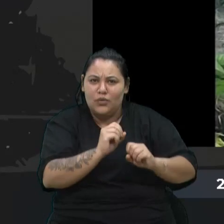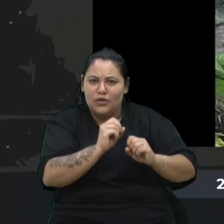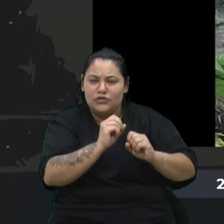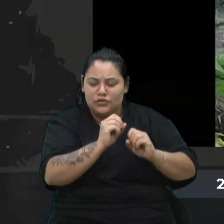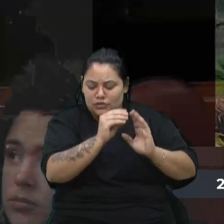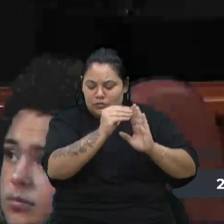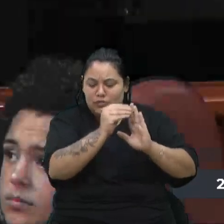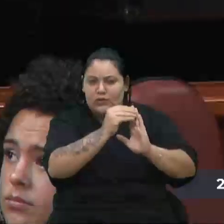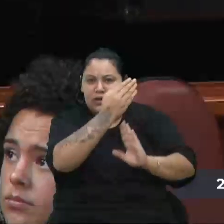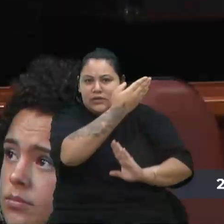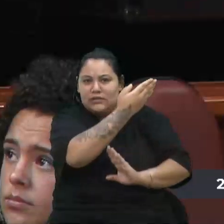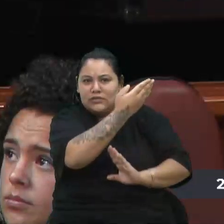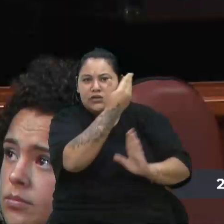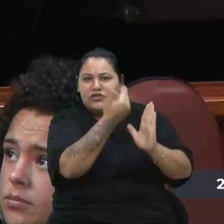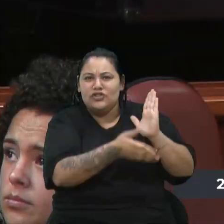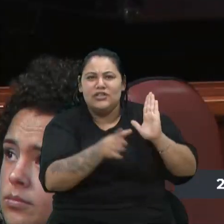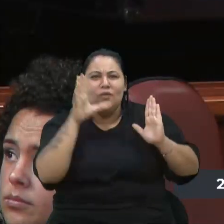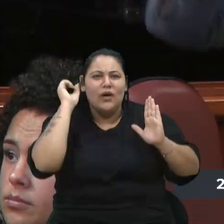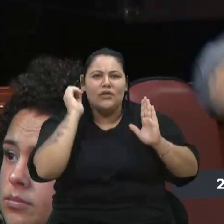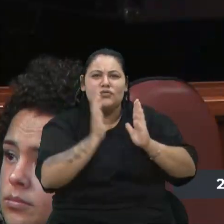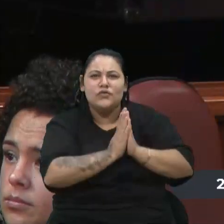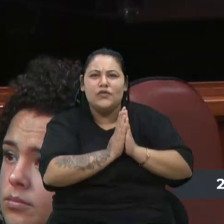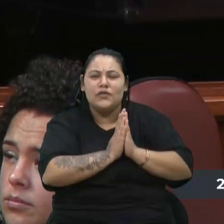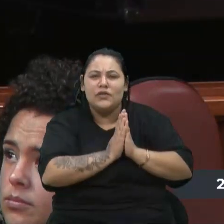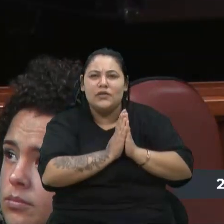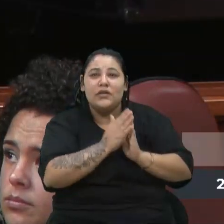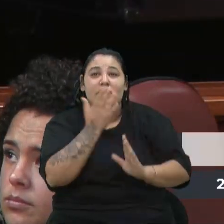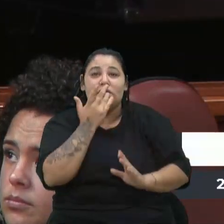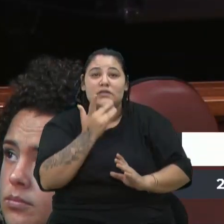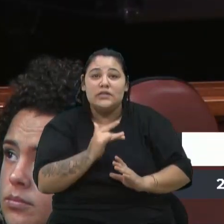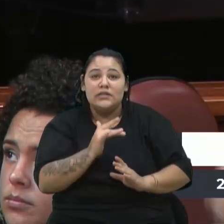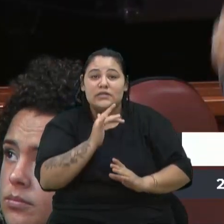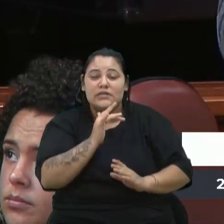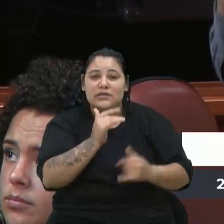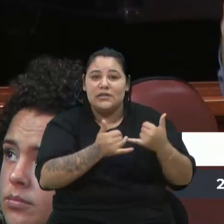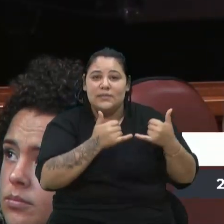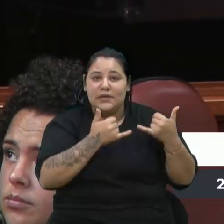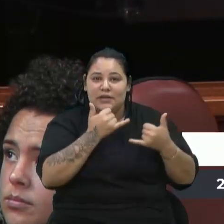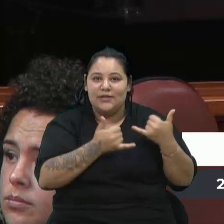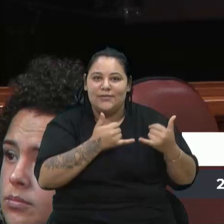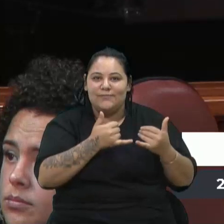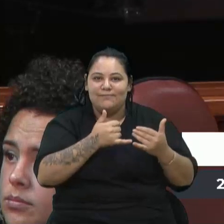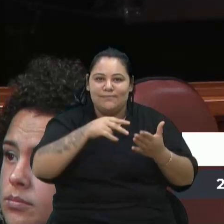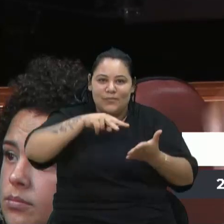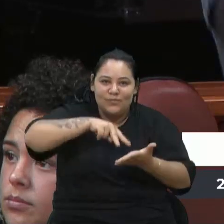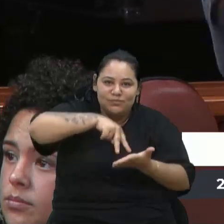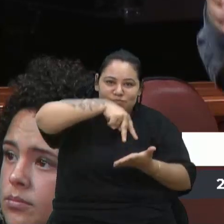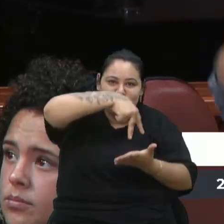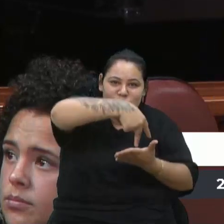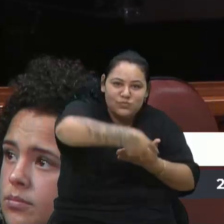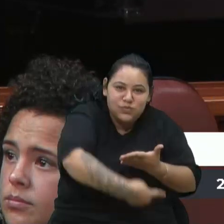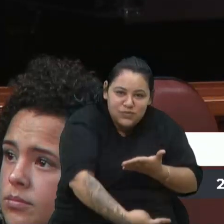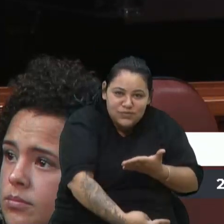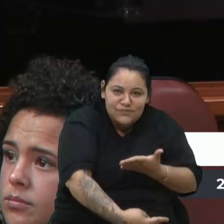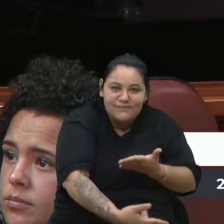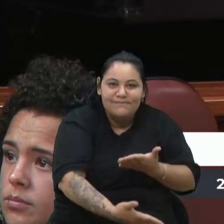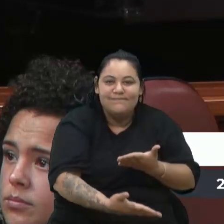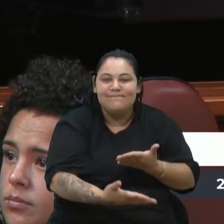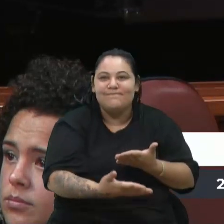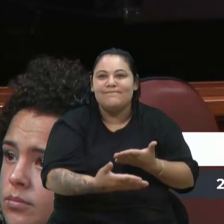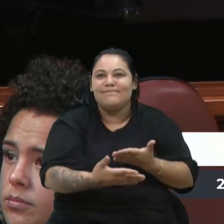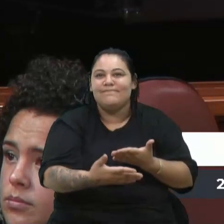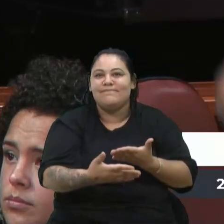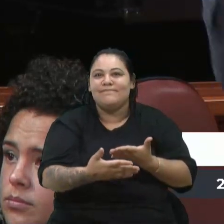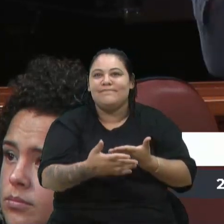só tira o áudio, por favor. As crianças que vão brincar aí, elas caem dentro do